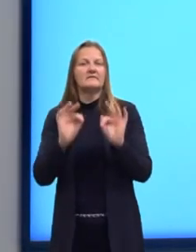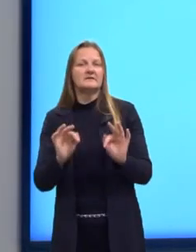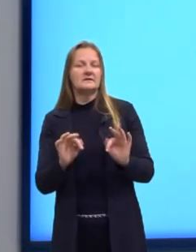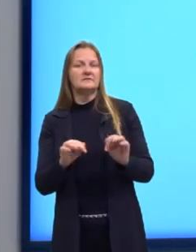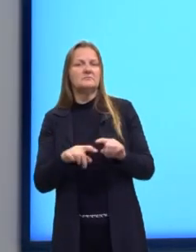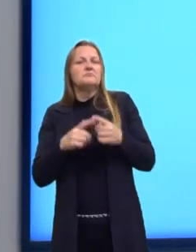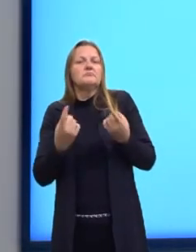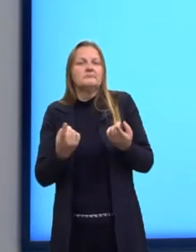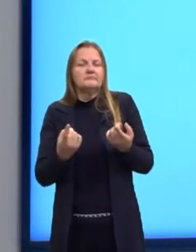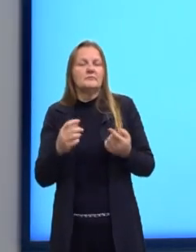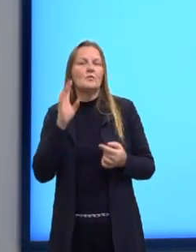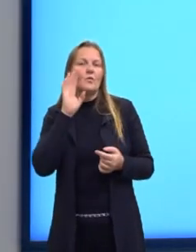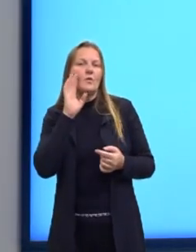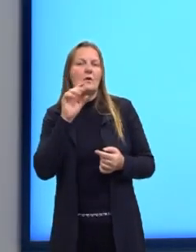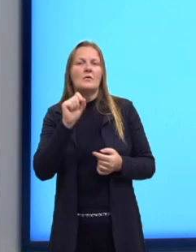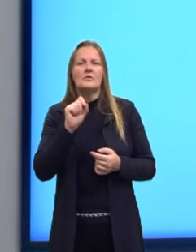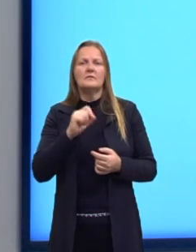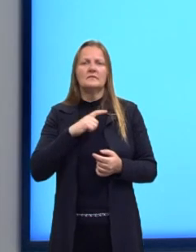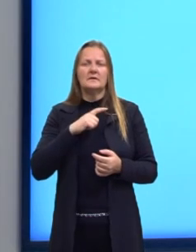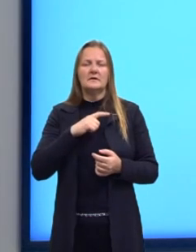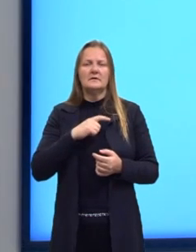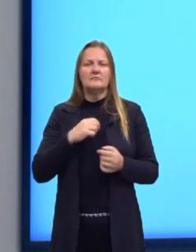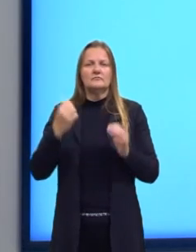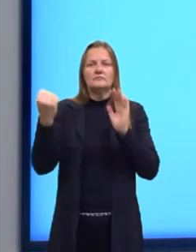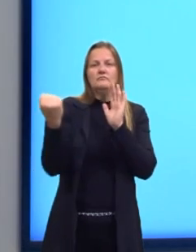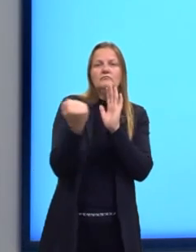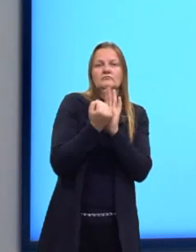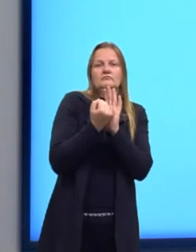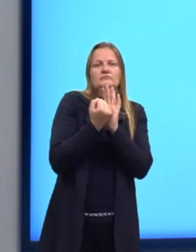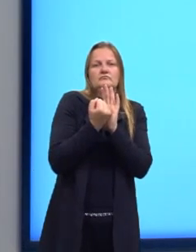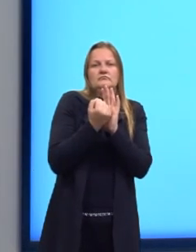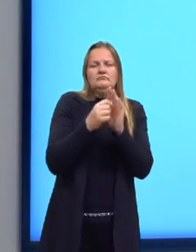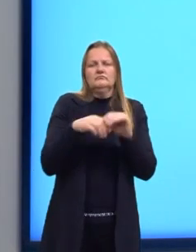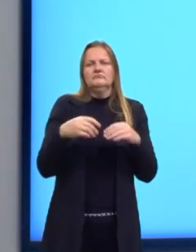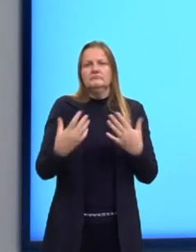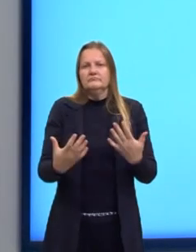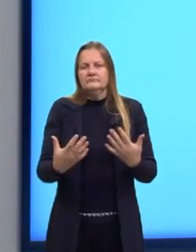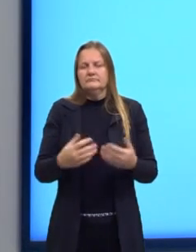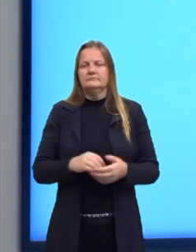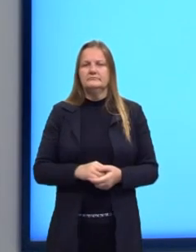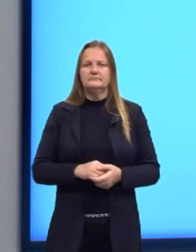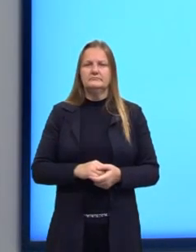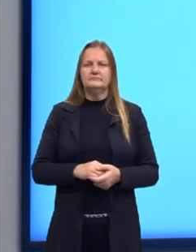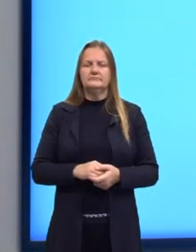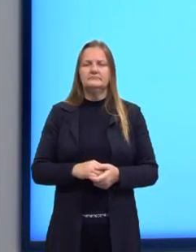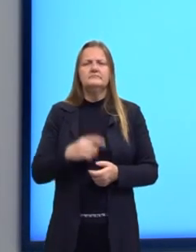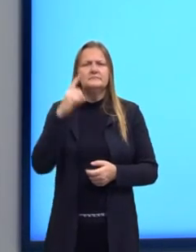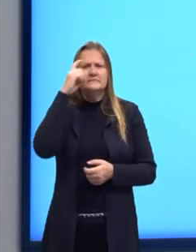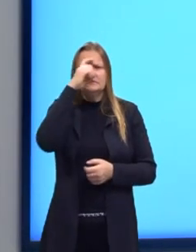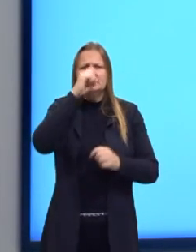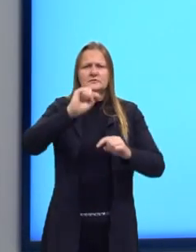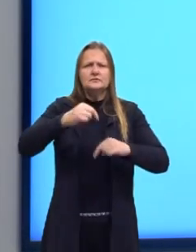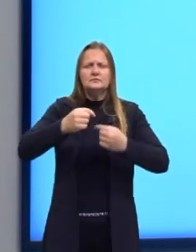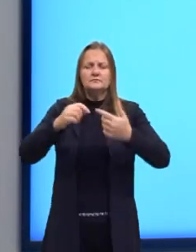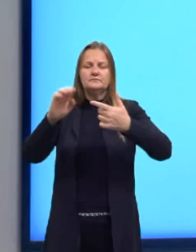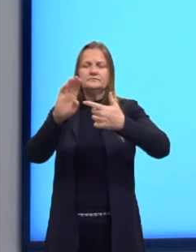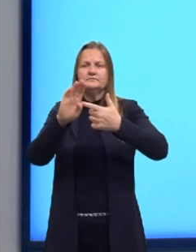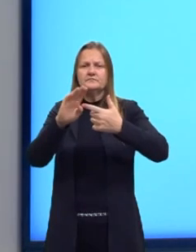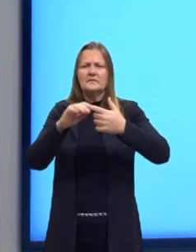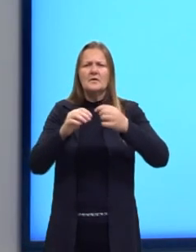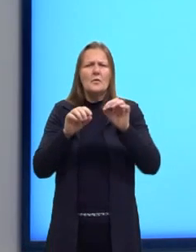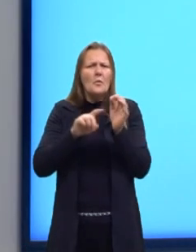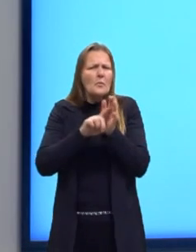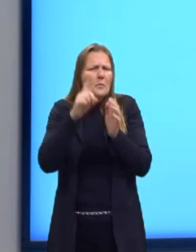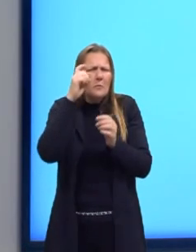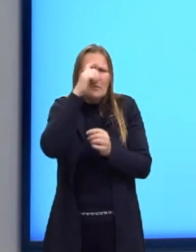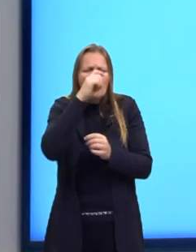aqui. Legal. Agora, eu tenho afetado. Opa. Não, não dá. A dificuldade de medir o nível de felicidade